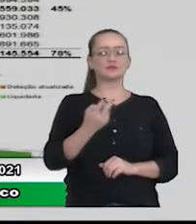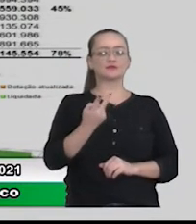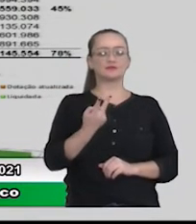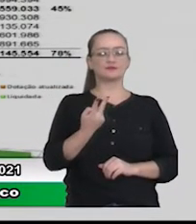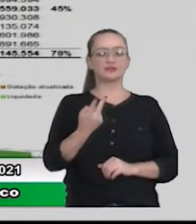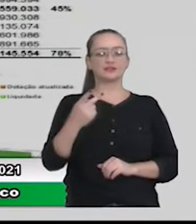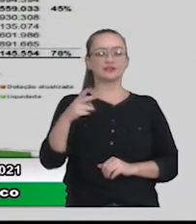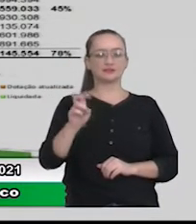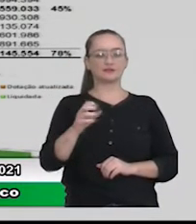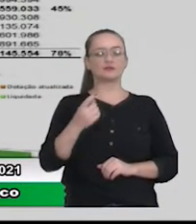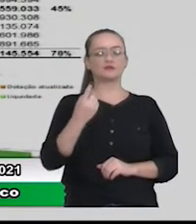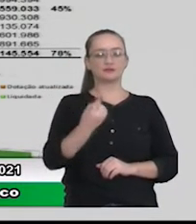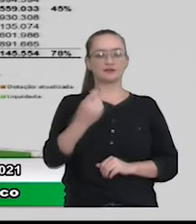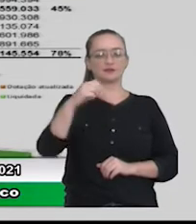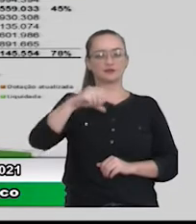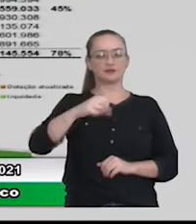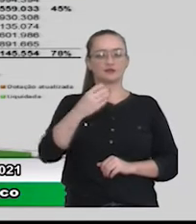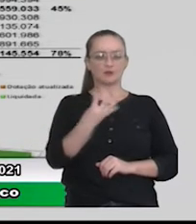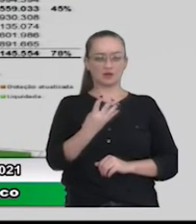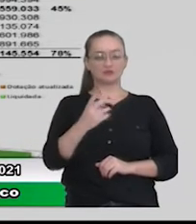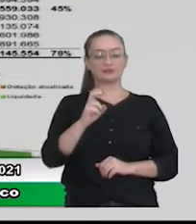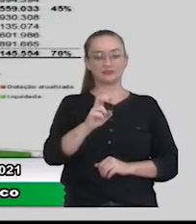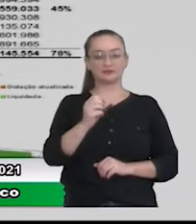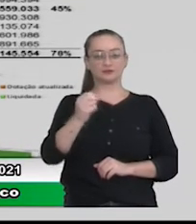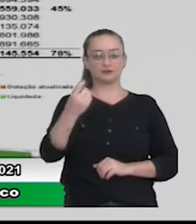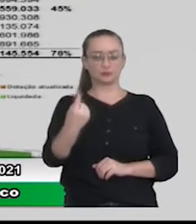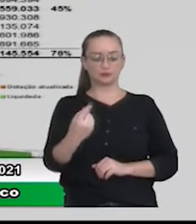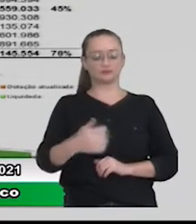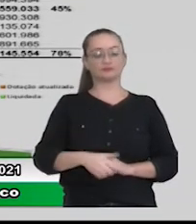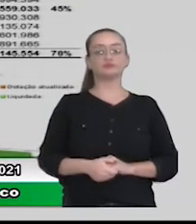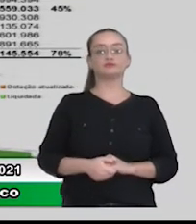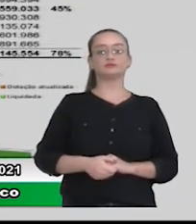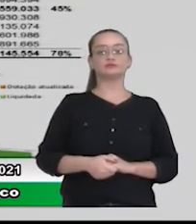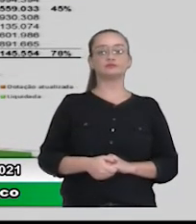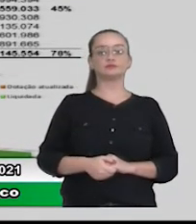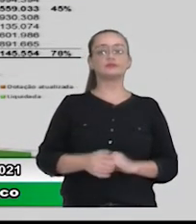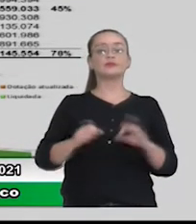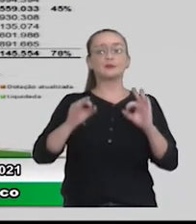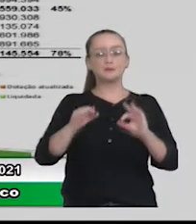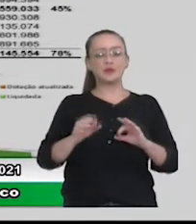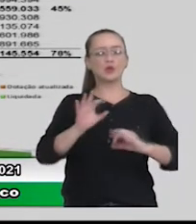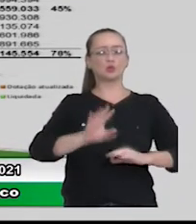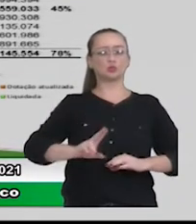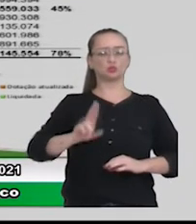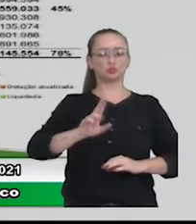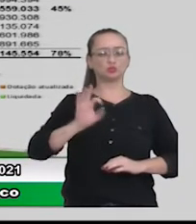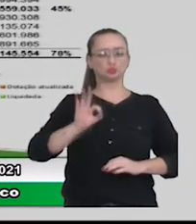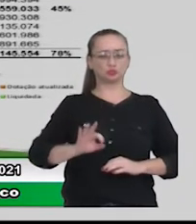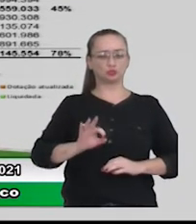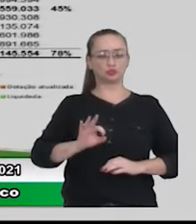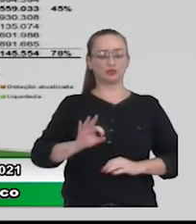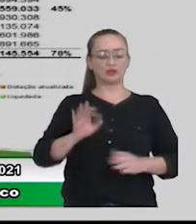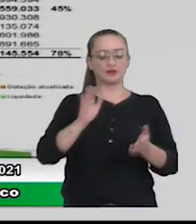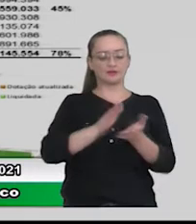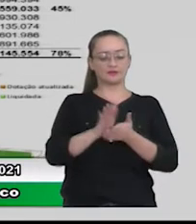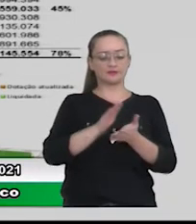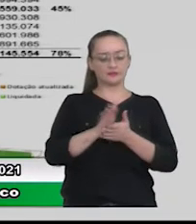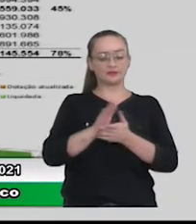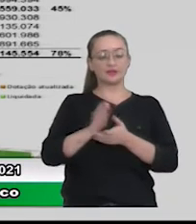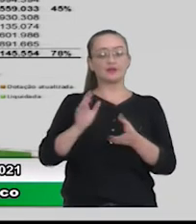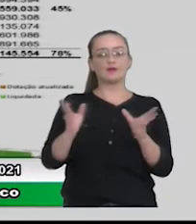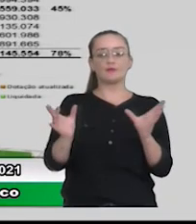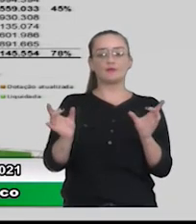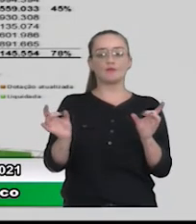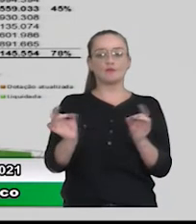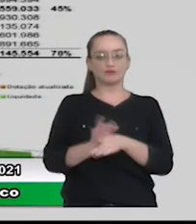,194,598. A gente efetivamente utilizou, é com base na despesa liquidada, que é aquela